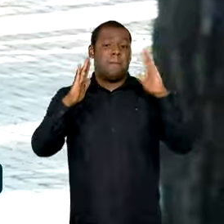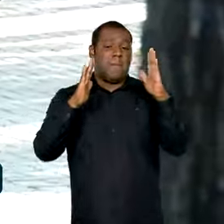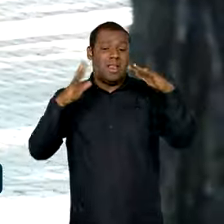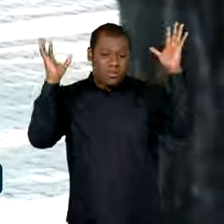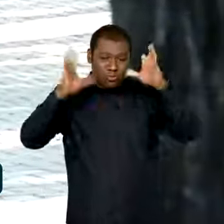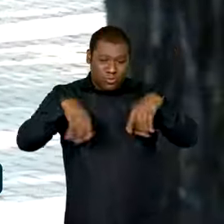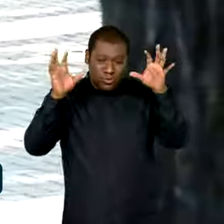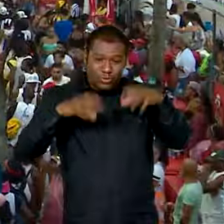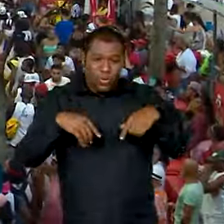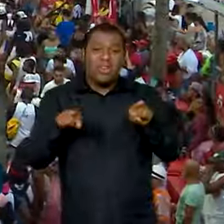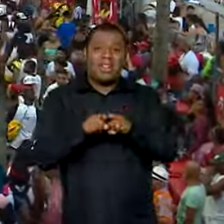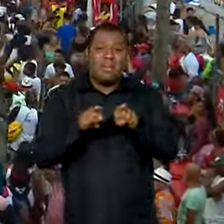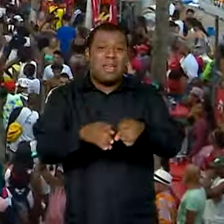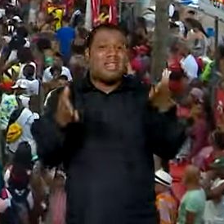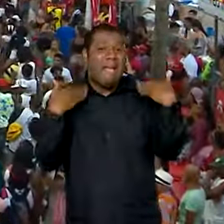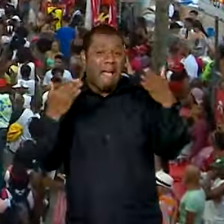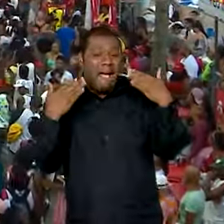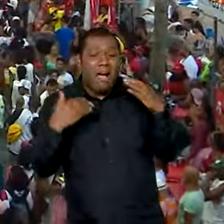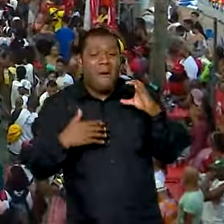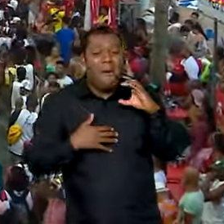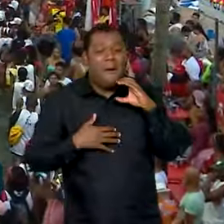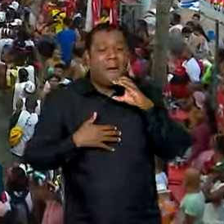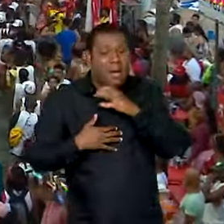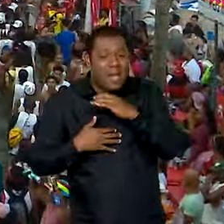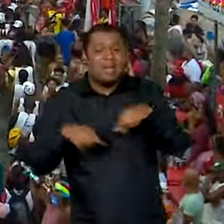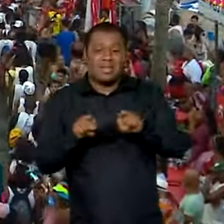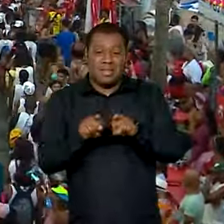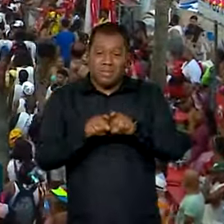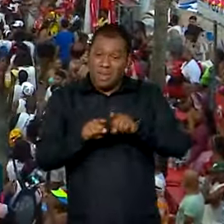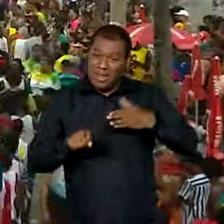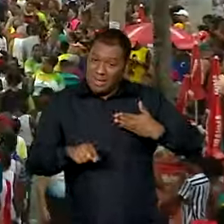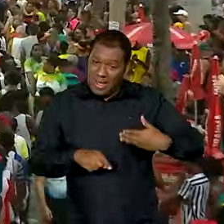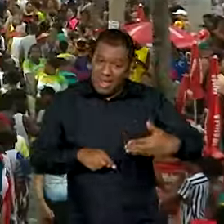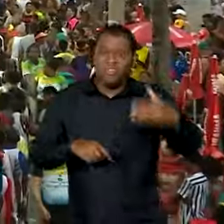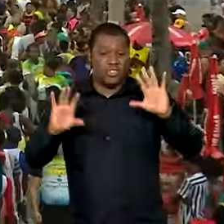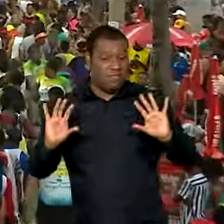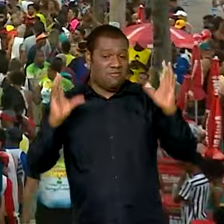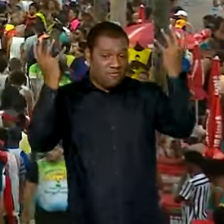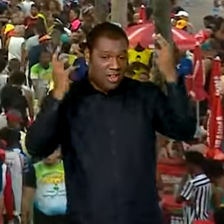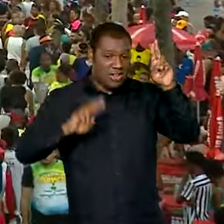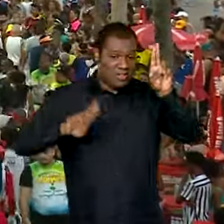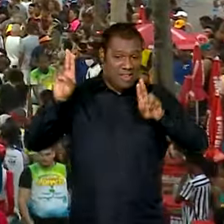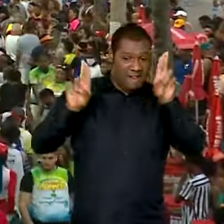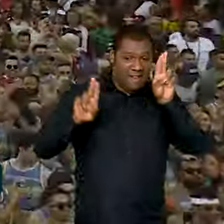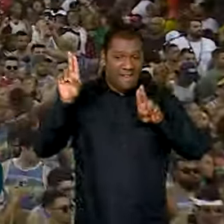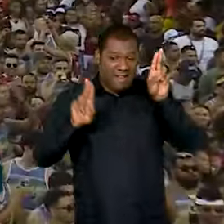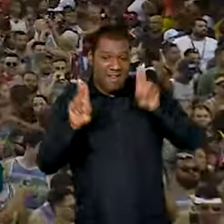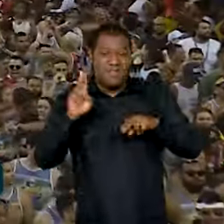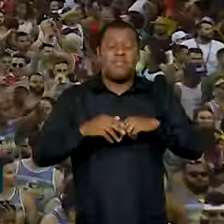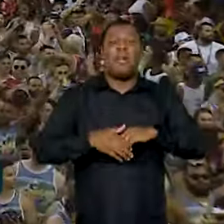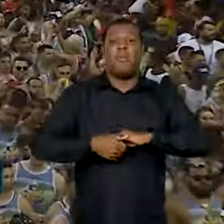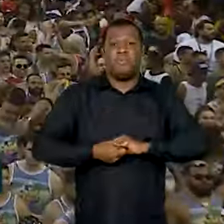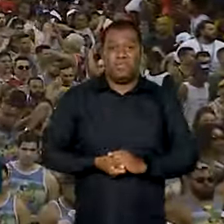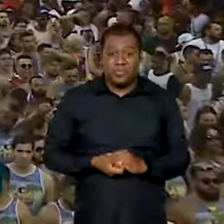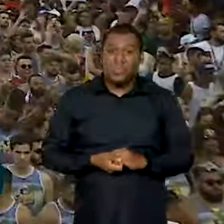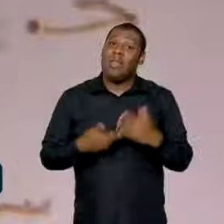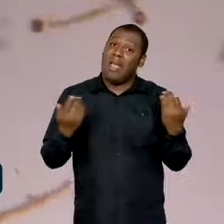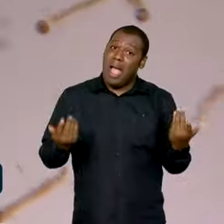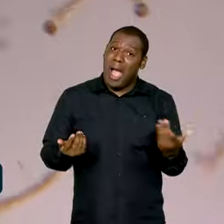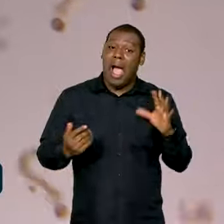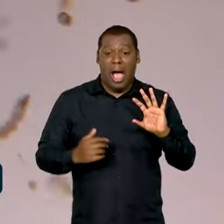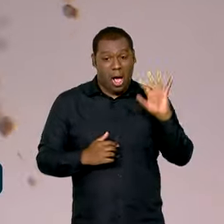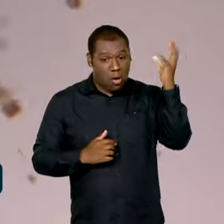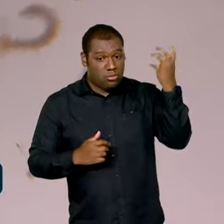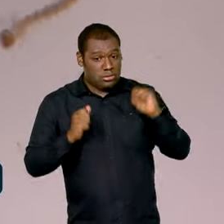das altas temperaturas e mais a festa do carnaval nos próximos dias podem ser a combinação perfeita para o aumento